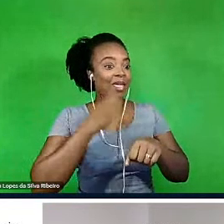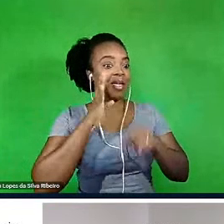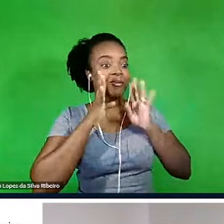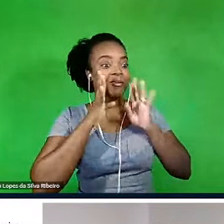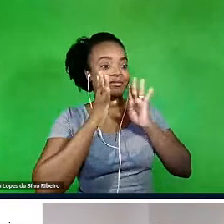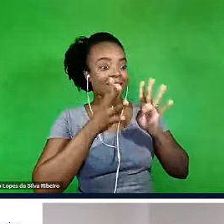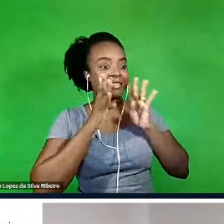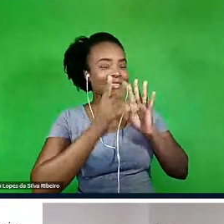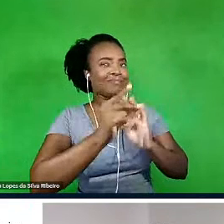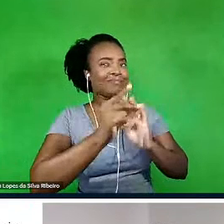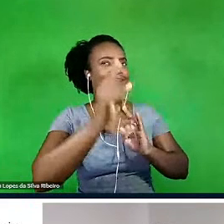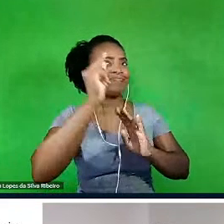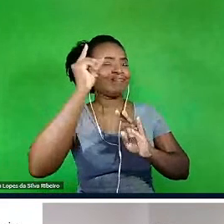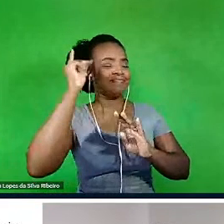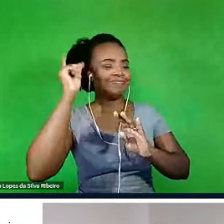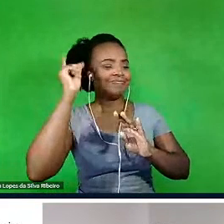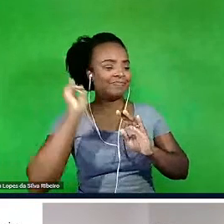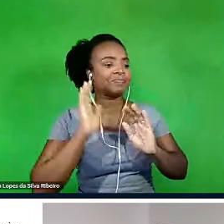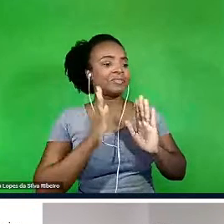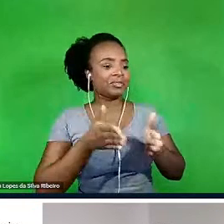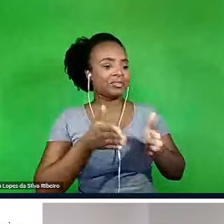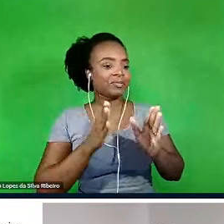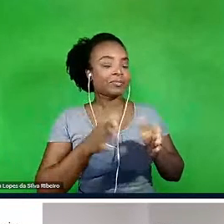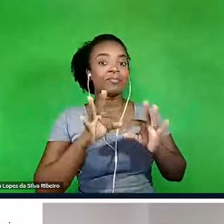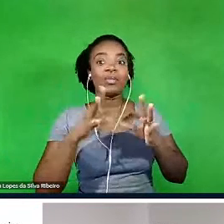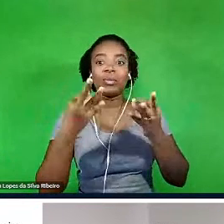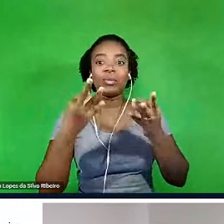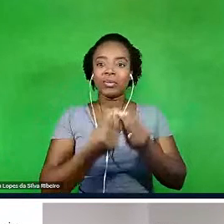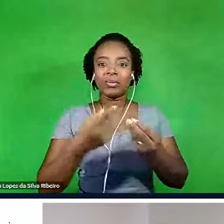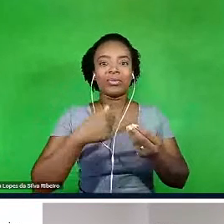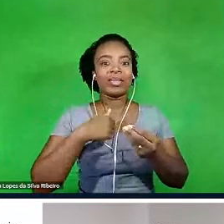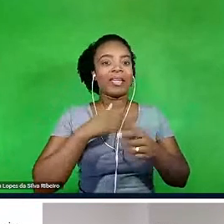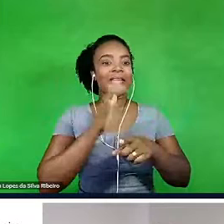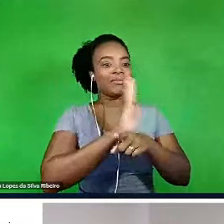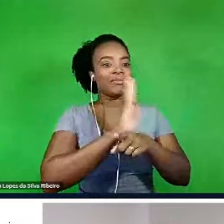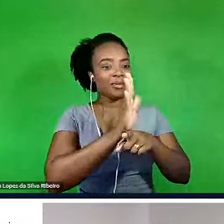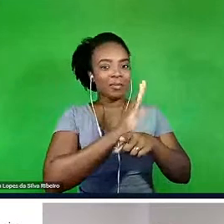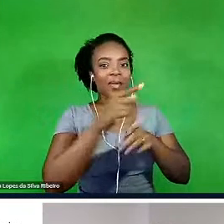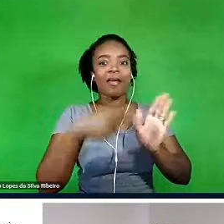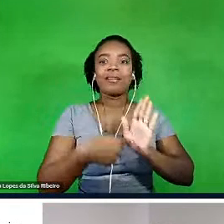e todos os filmes eu reassisti, né, antes de comentar,